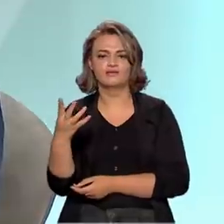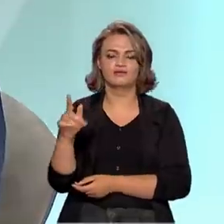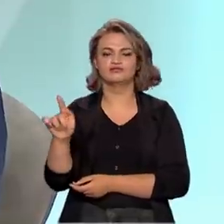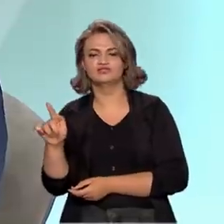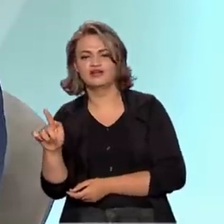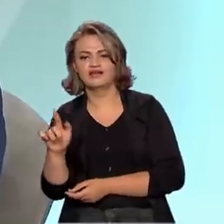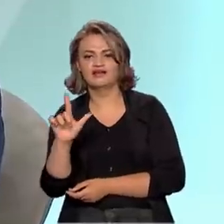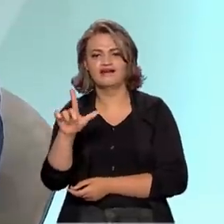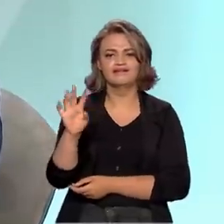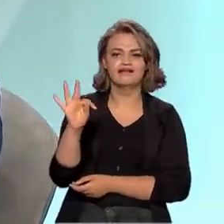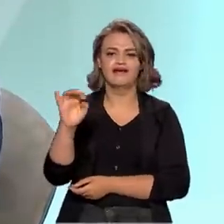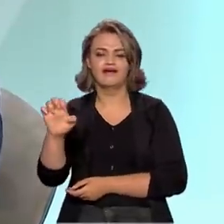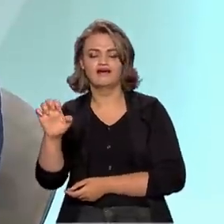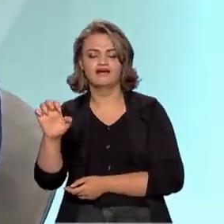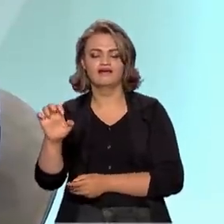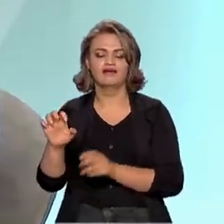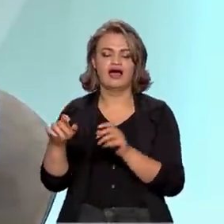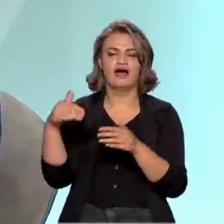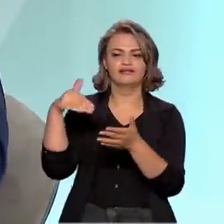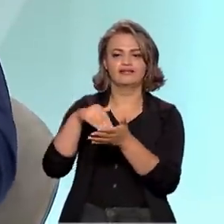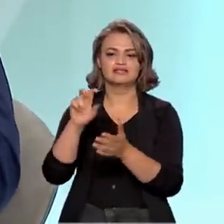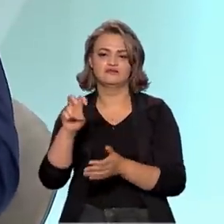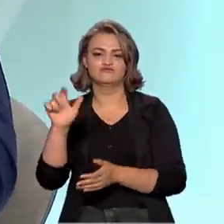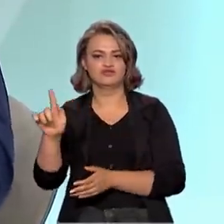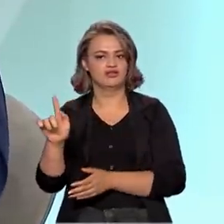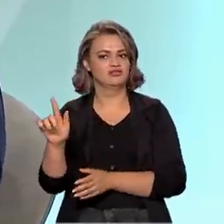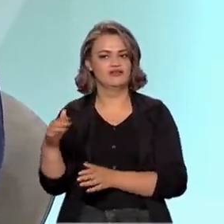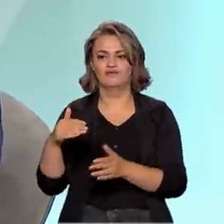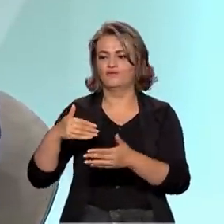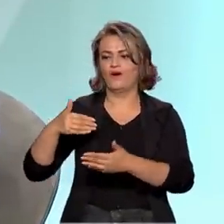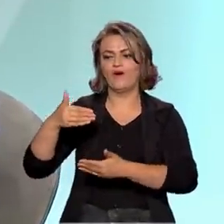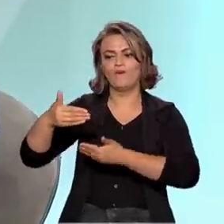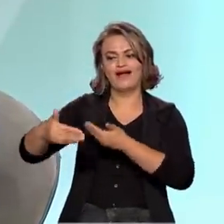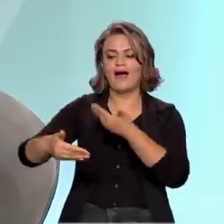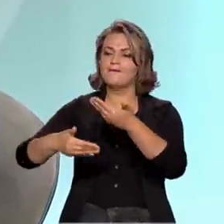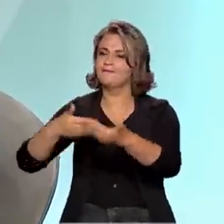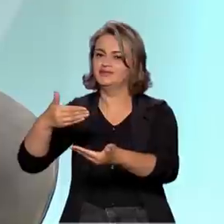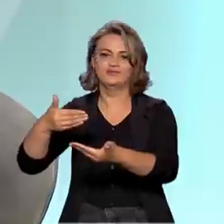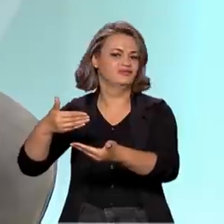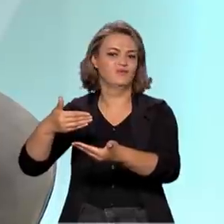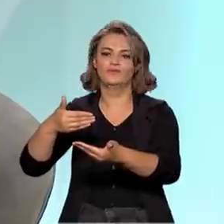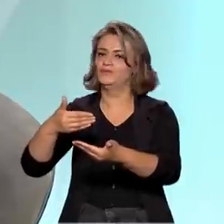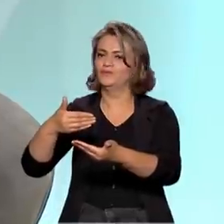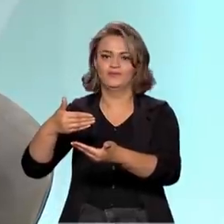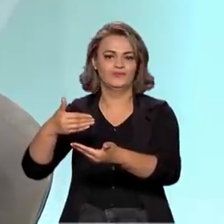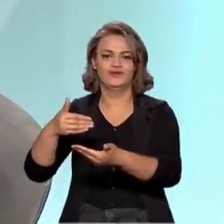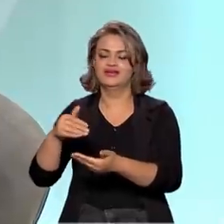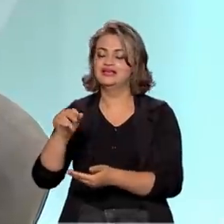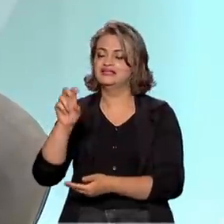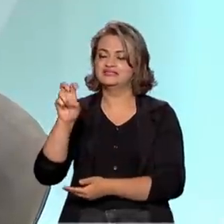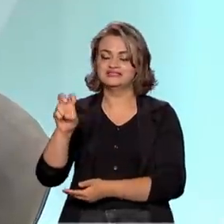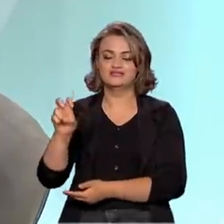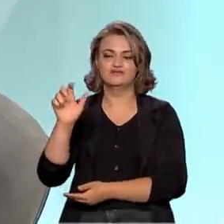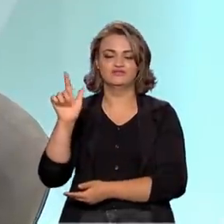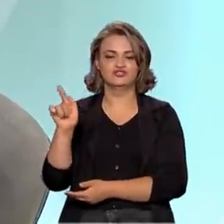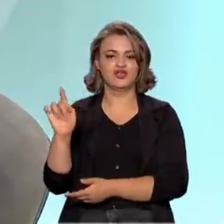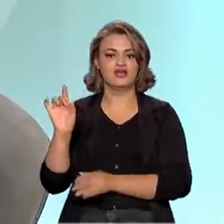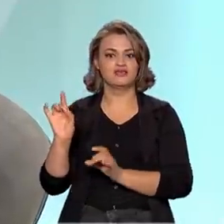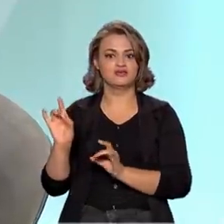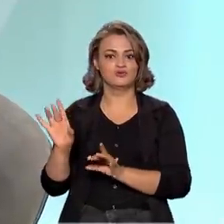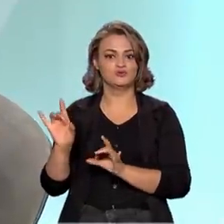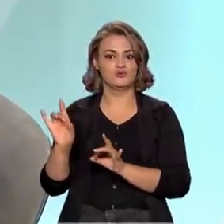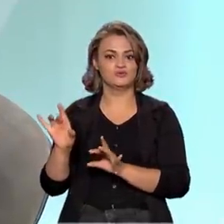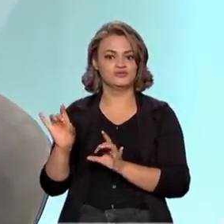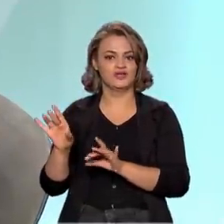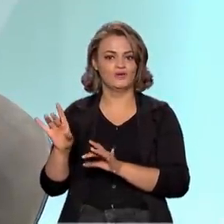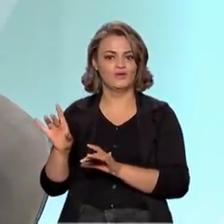LTE, 5G. Não é simplesmente um prolongamento, vamos dizer assim, do 4G ou LTE. 5G,